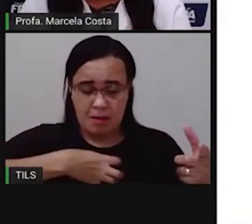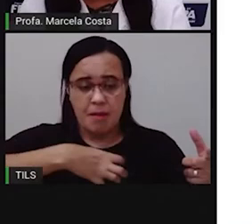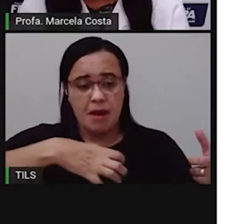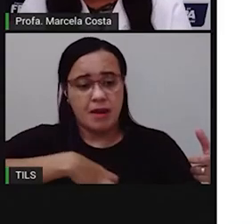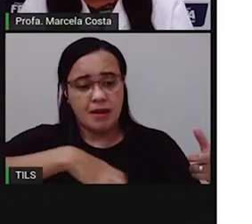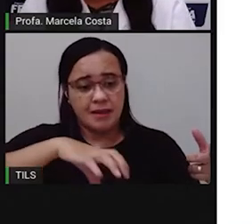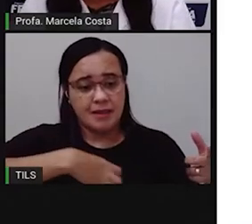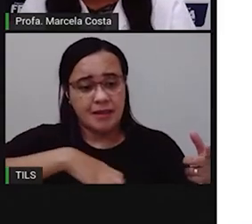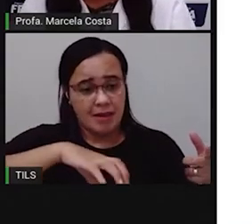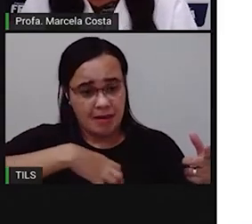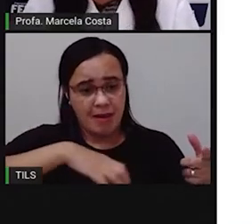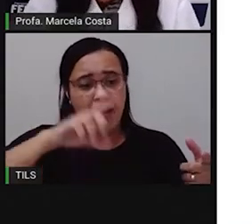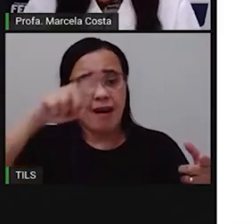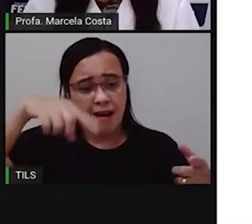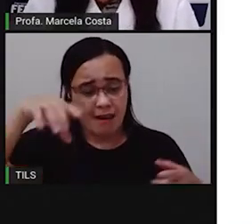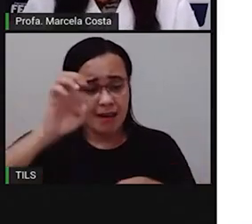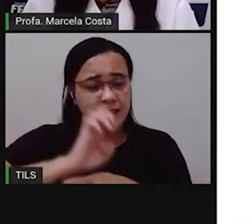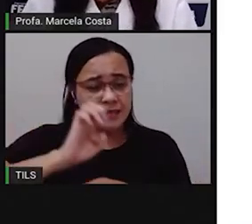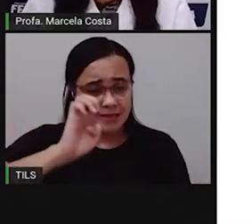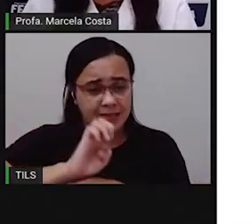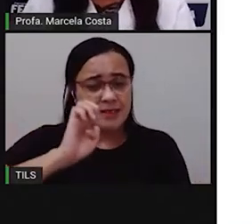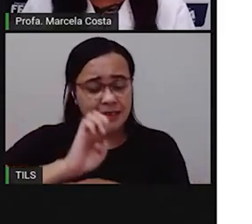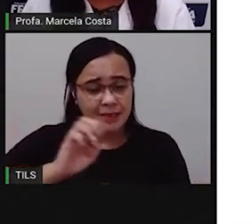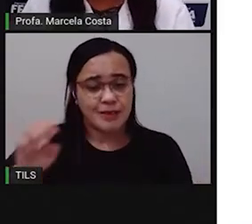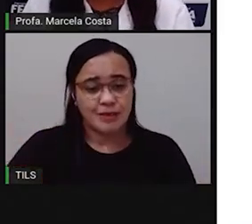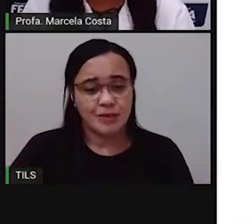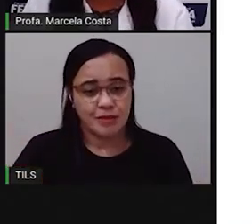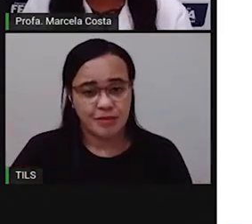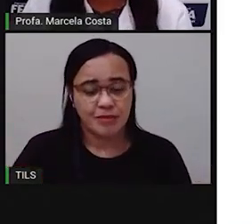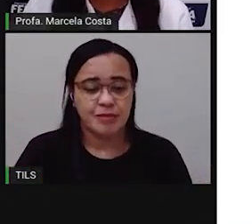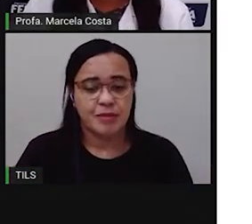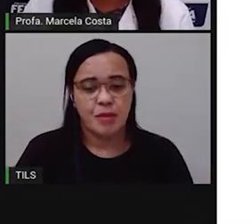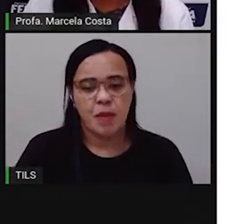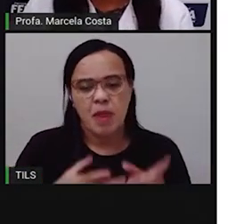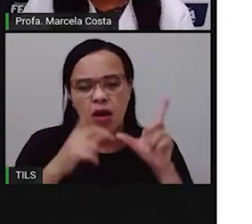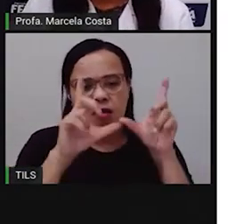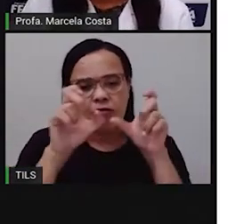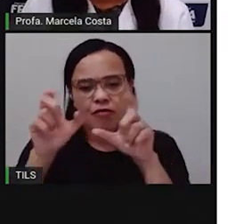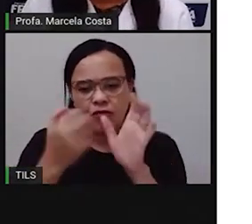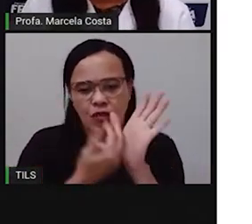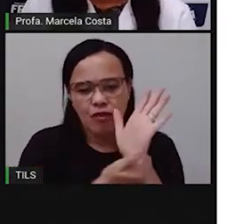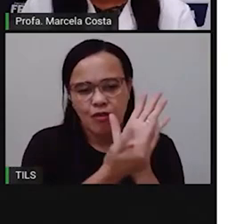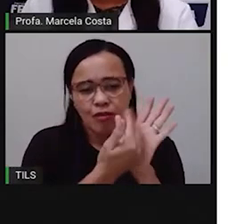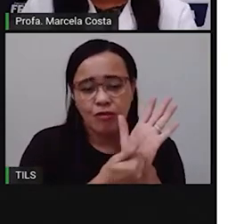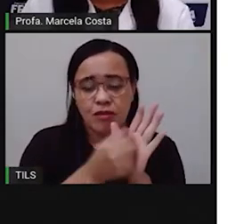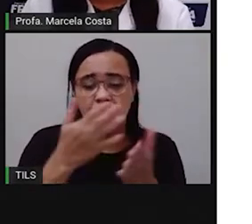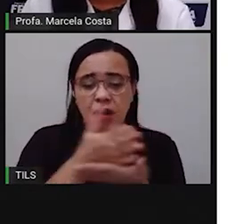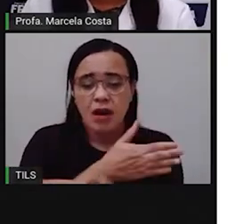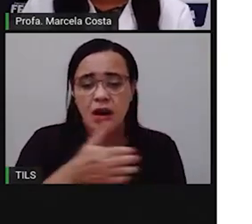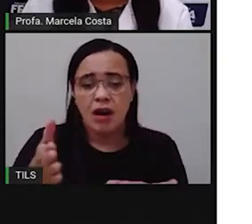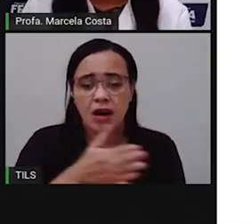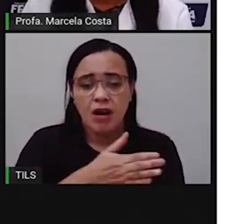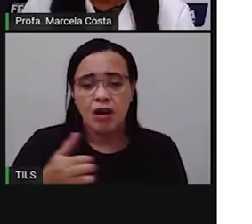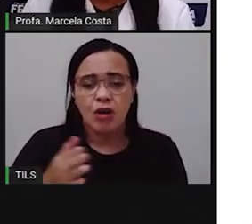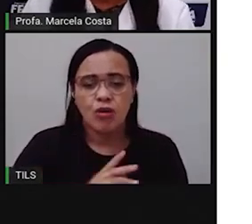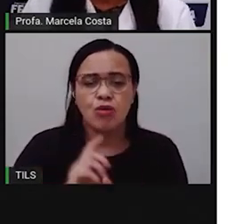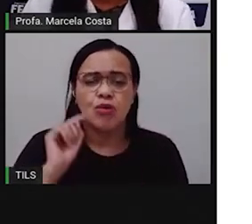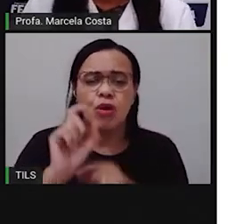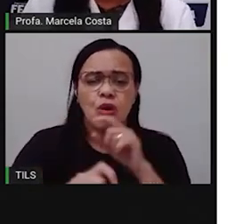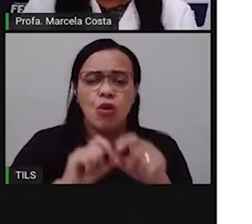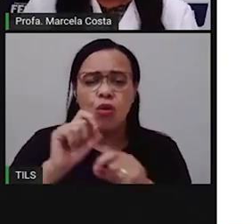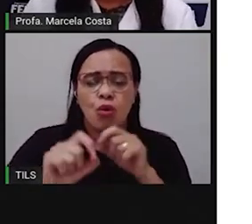que é o nosso estado. Trouxe aqui algumas imagens da geografia